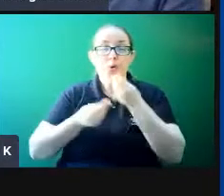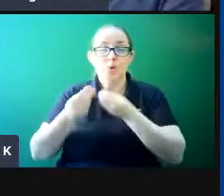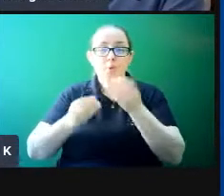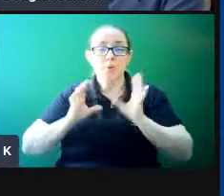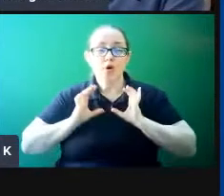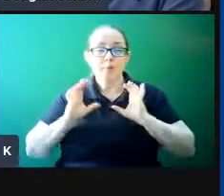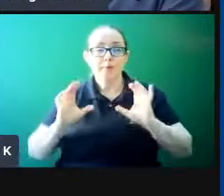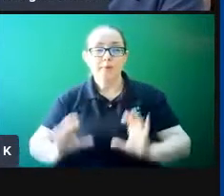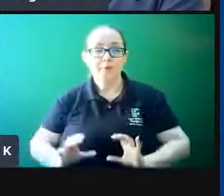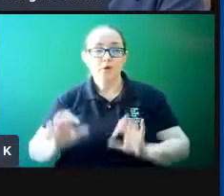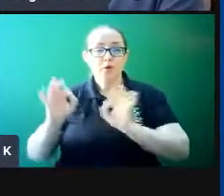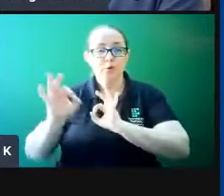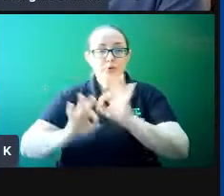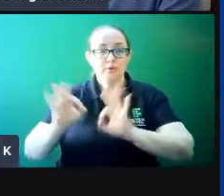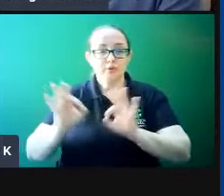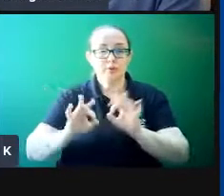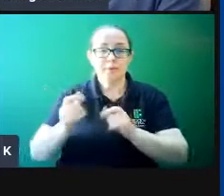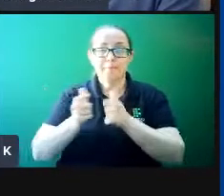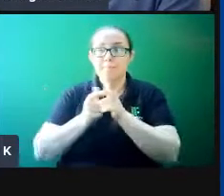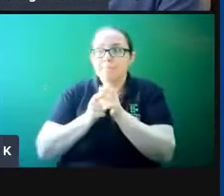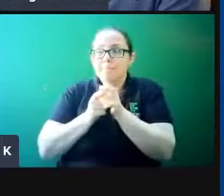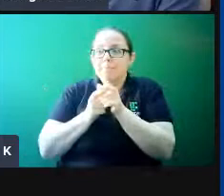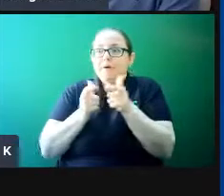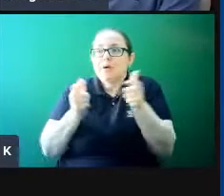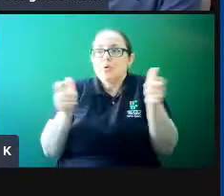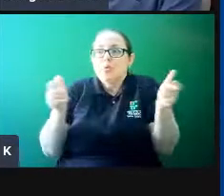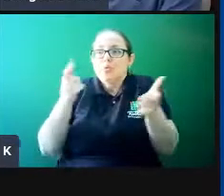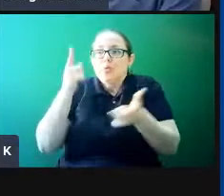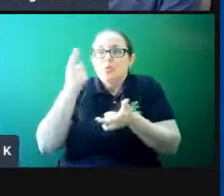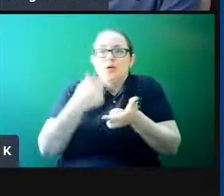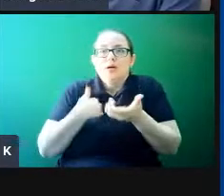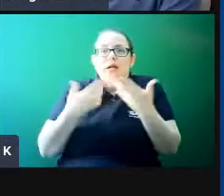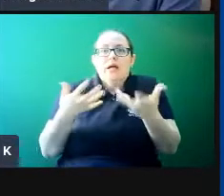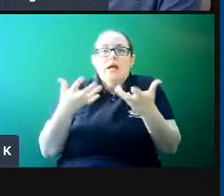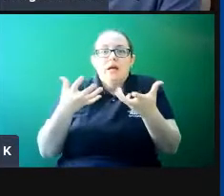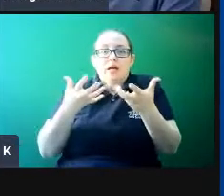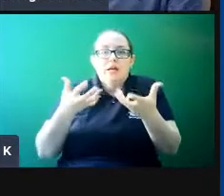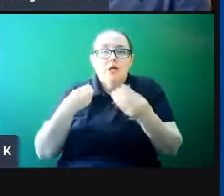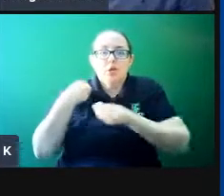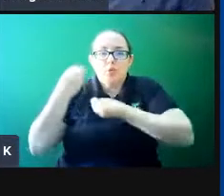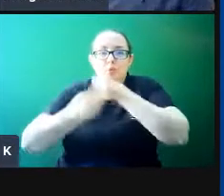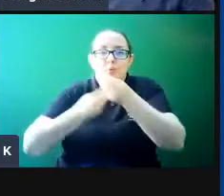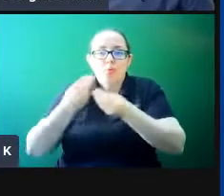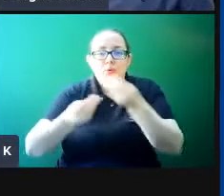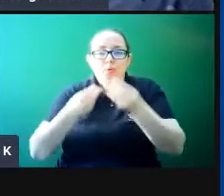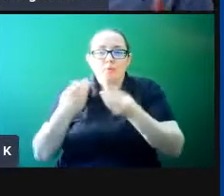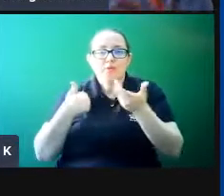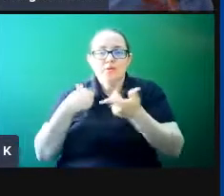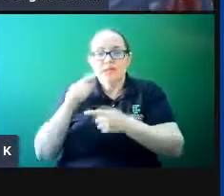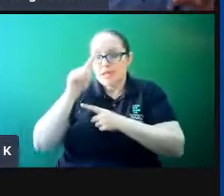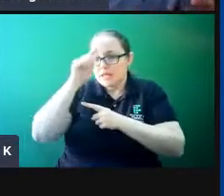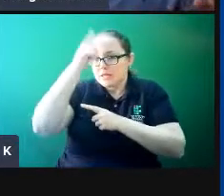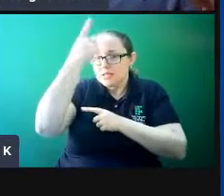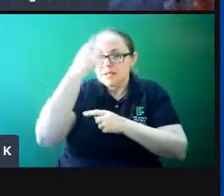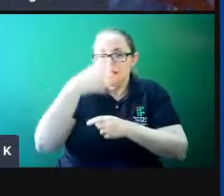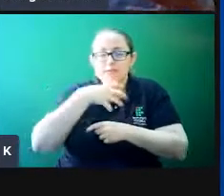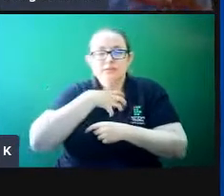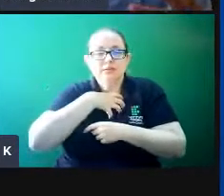o maior desejo dos gestores, das organizações que a gente consiga criar esse senso, porque ele cria o senso de